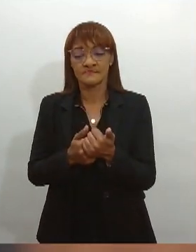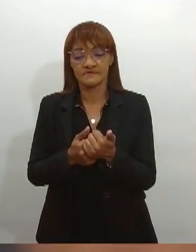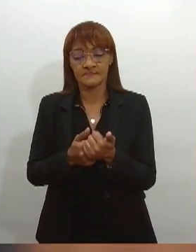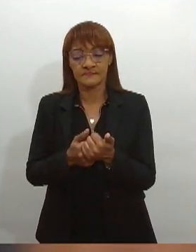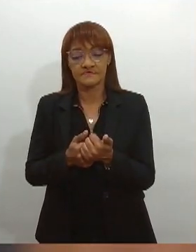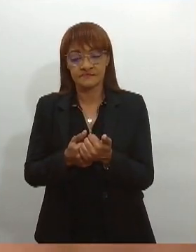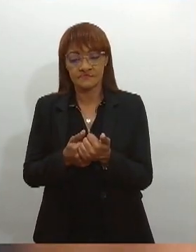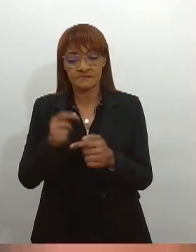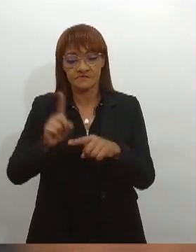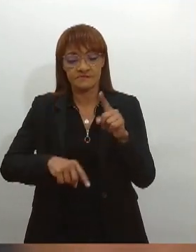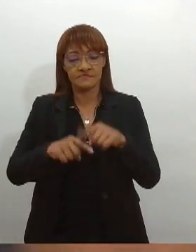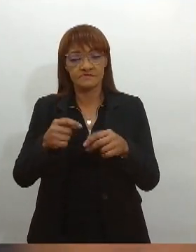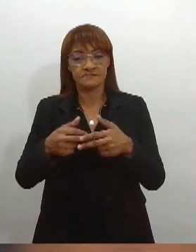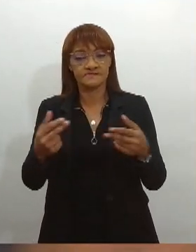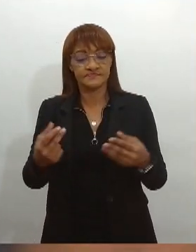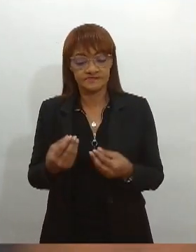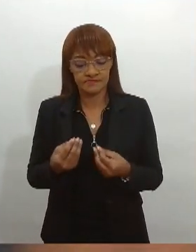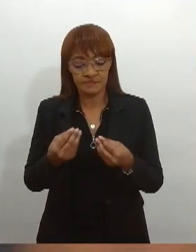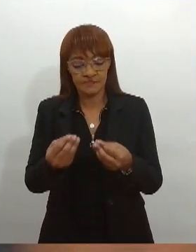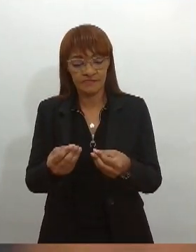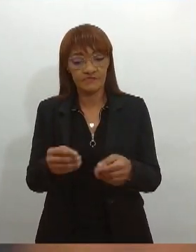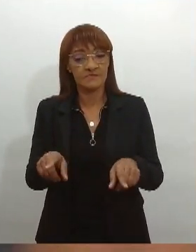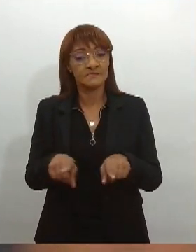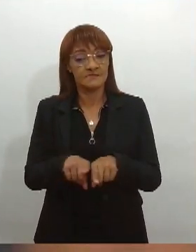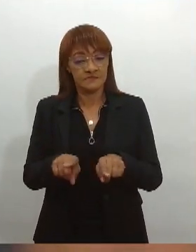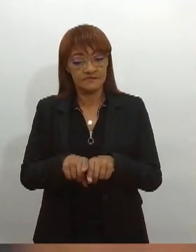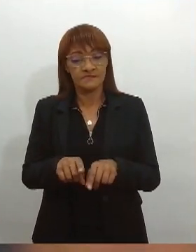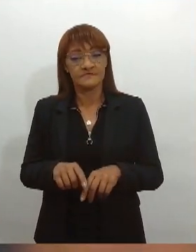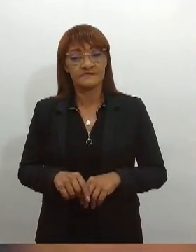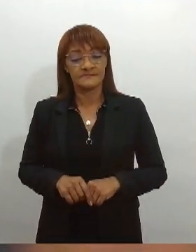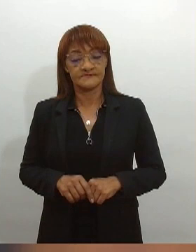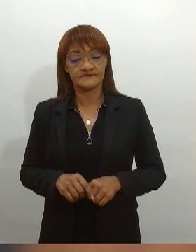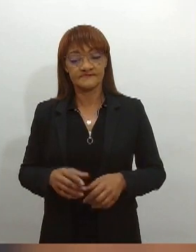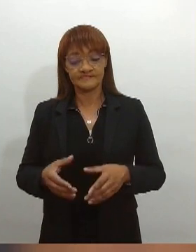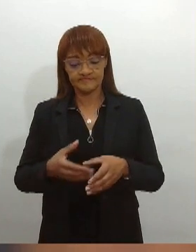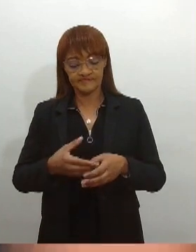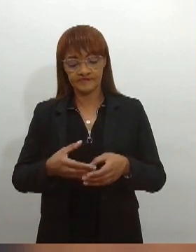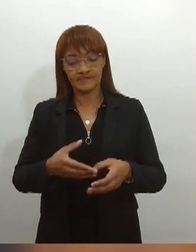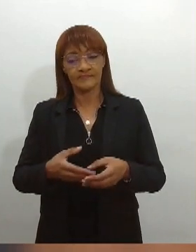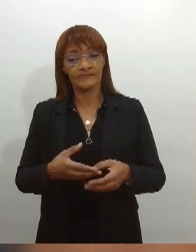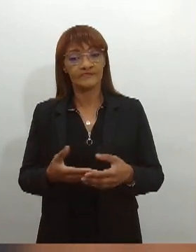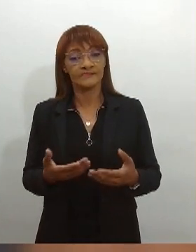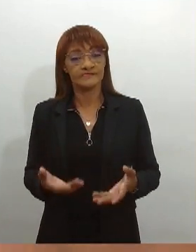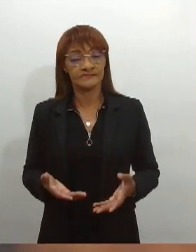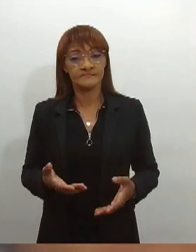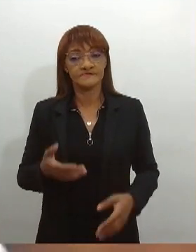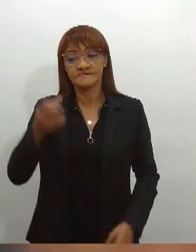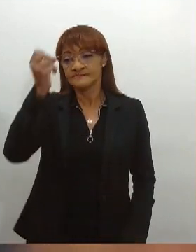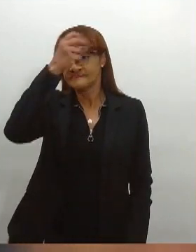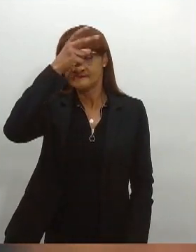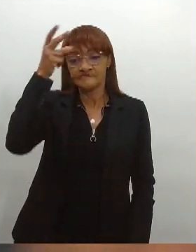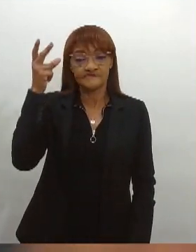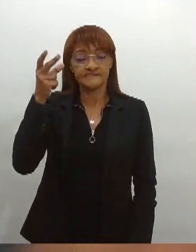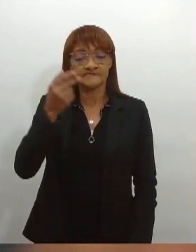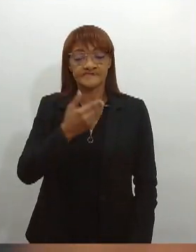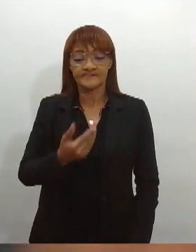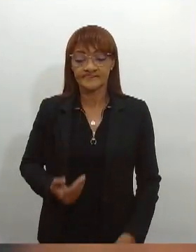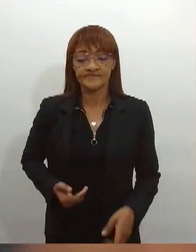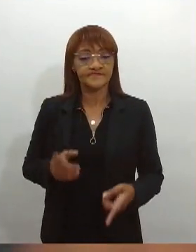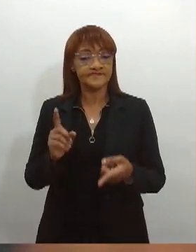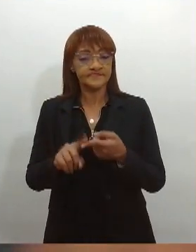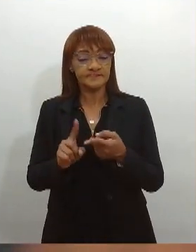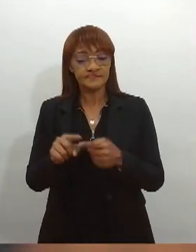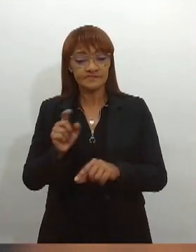a implementação de cotas nos concursos públicos municipais, e também fizemos termos de ajustamento